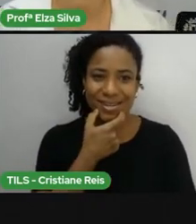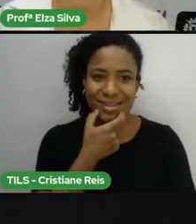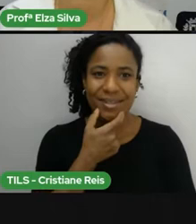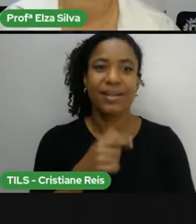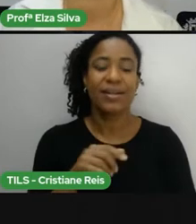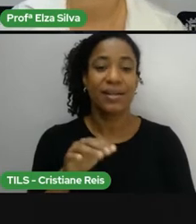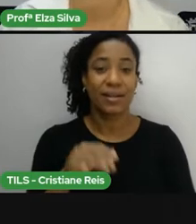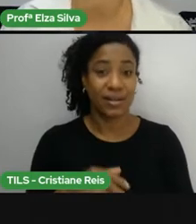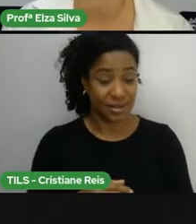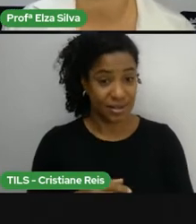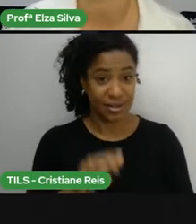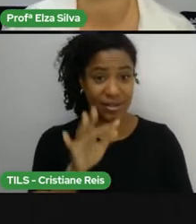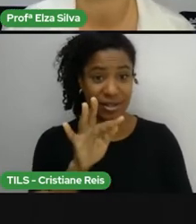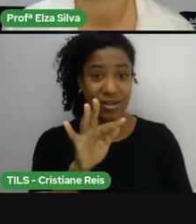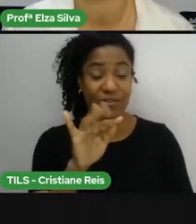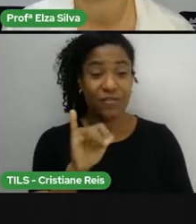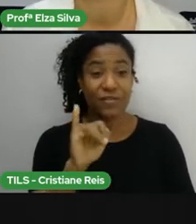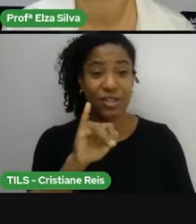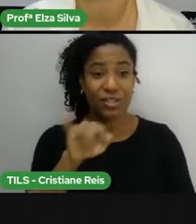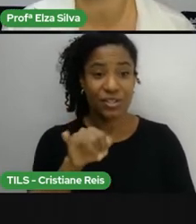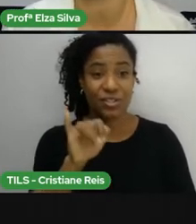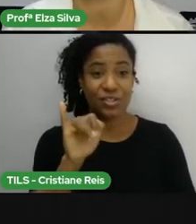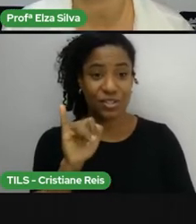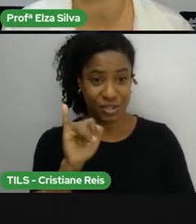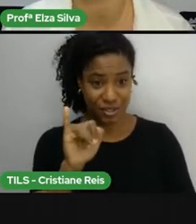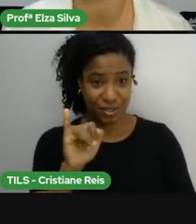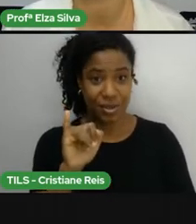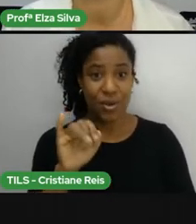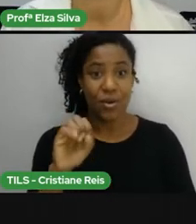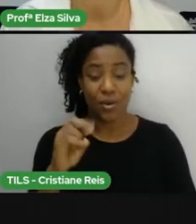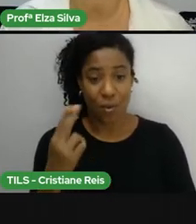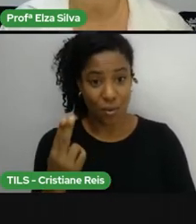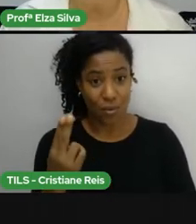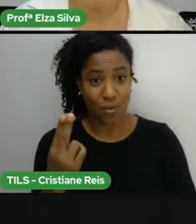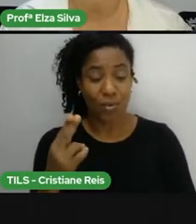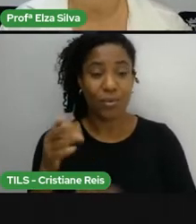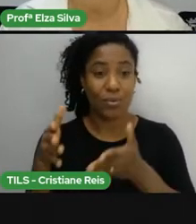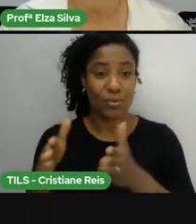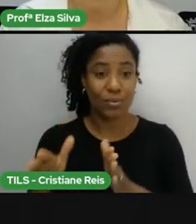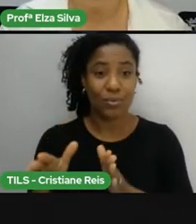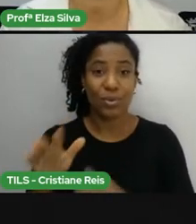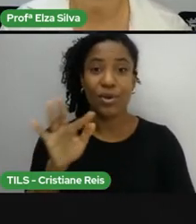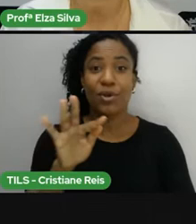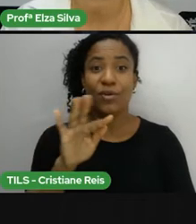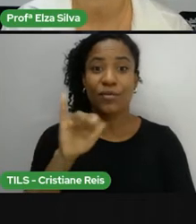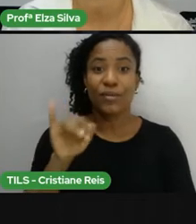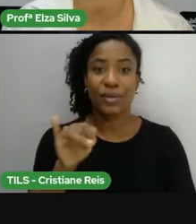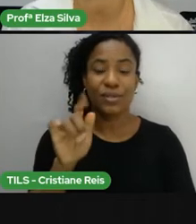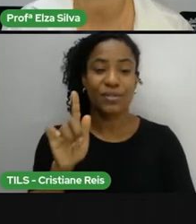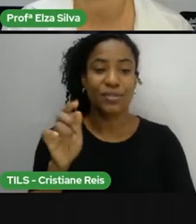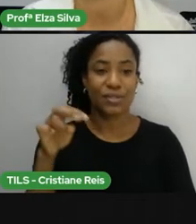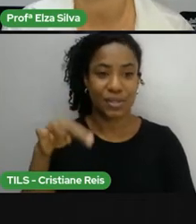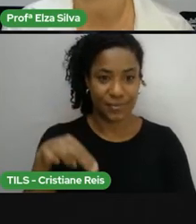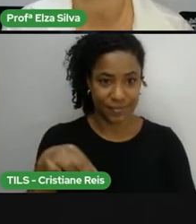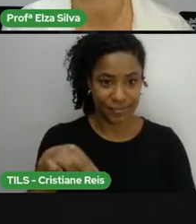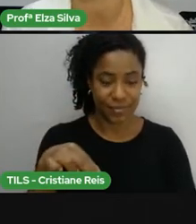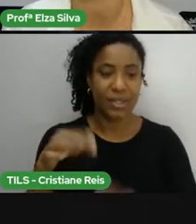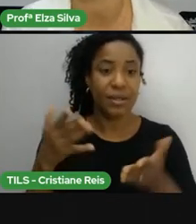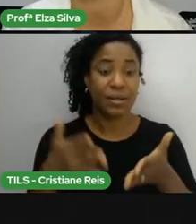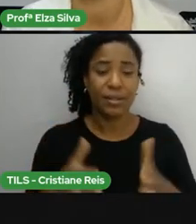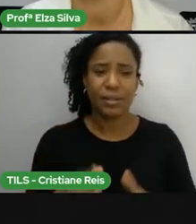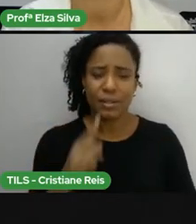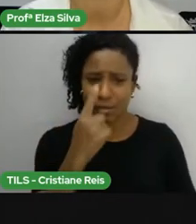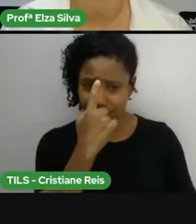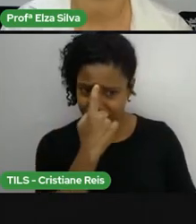Fiji É Fijian Fijiano Quem nasce na Índia É Indian Indian